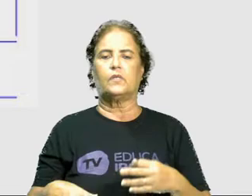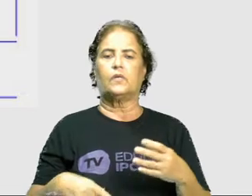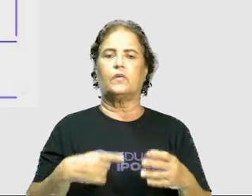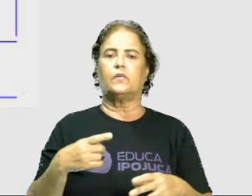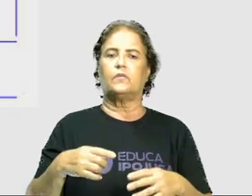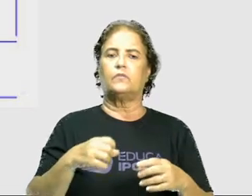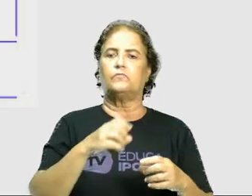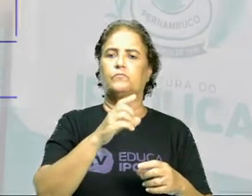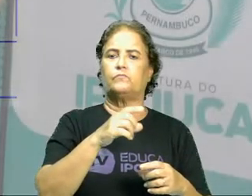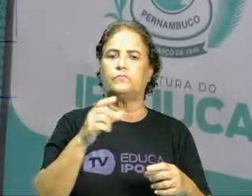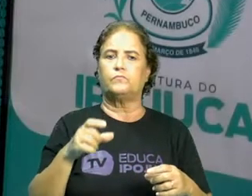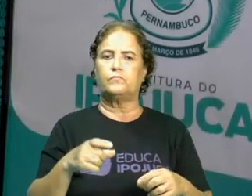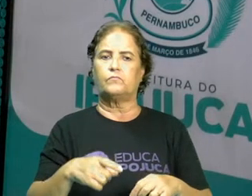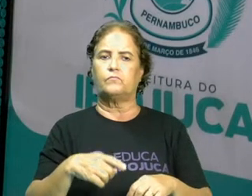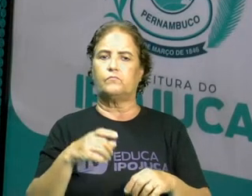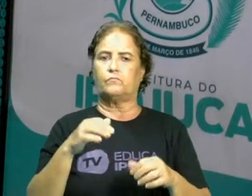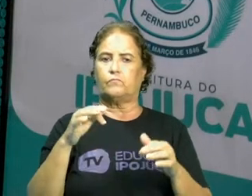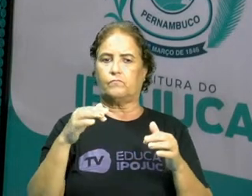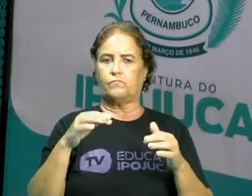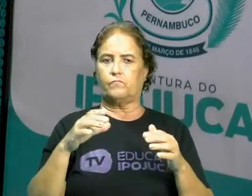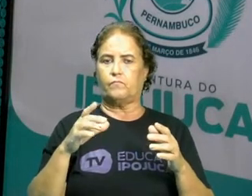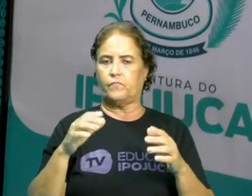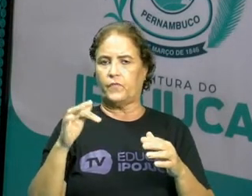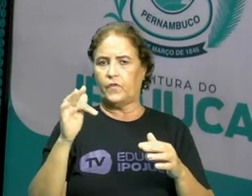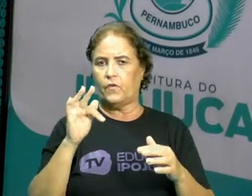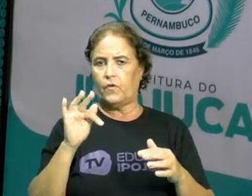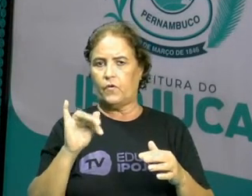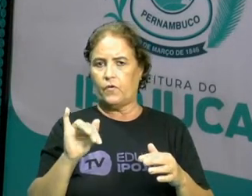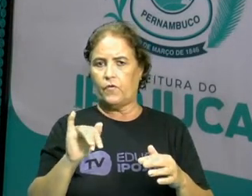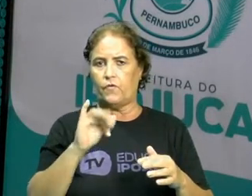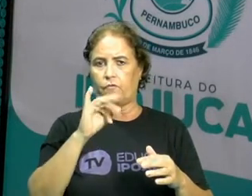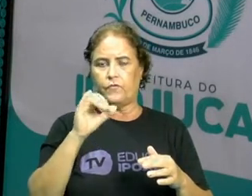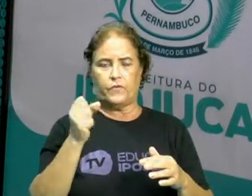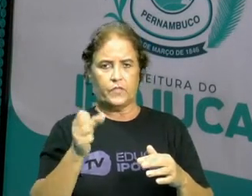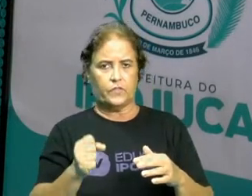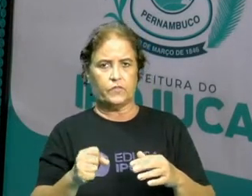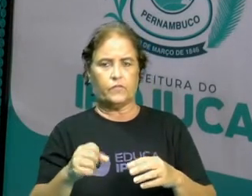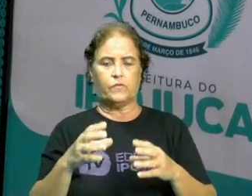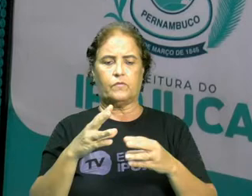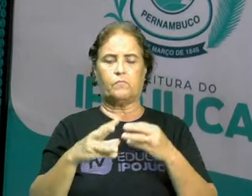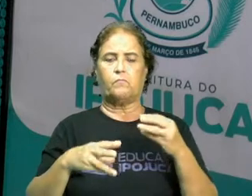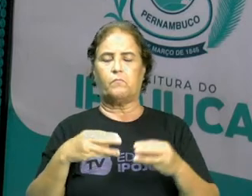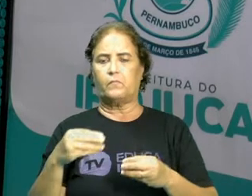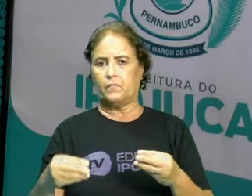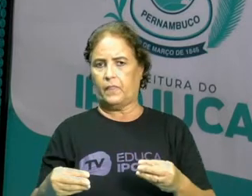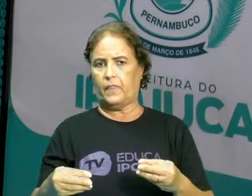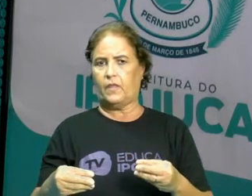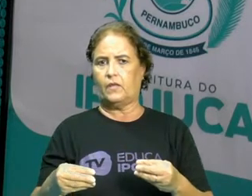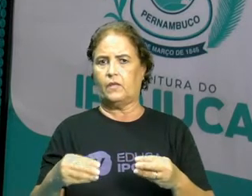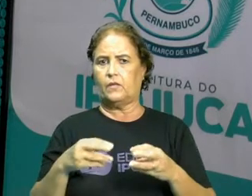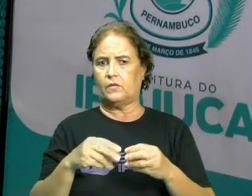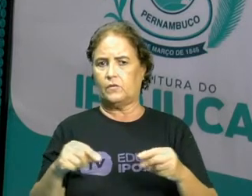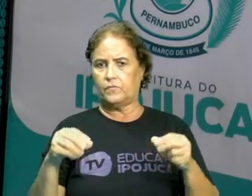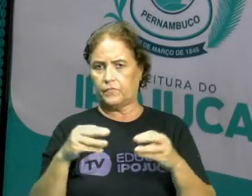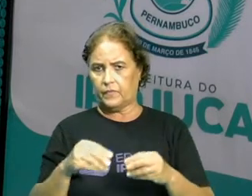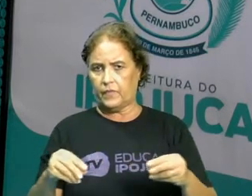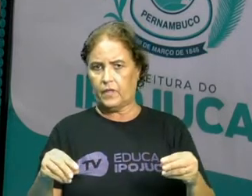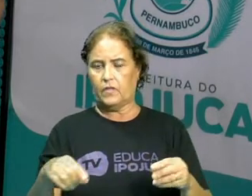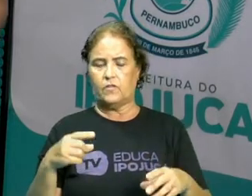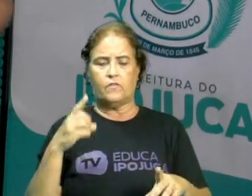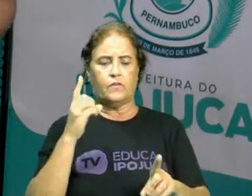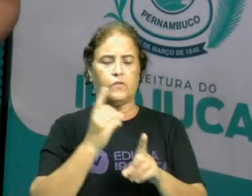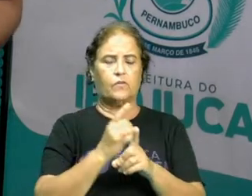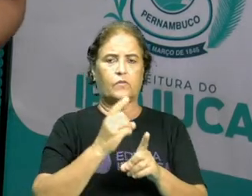matéria. Então, a matéria, de uma forma geral, eu vou encontrar ela aqui na natureza, no ambiente que a gente vive,